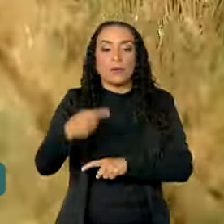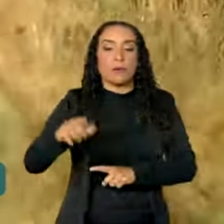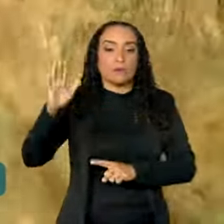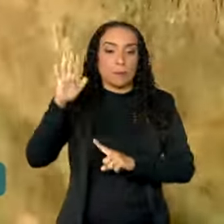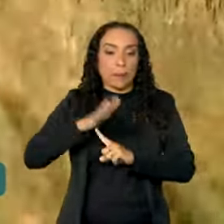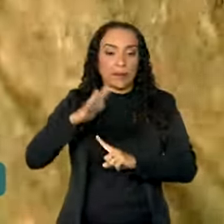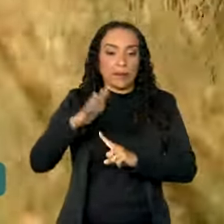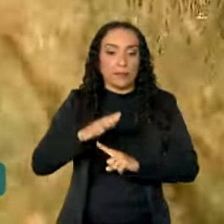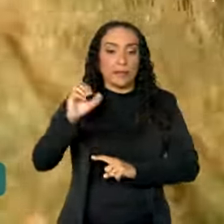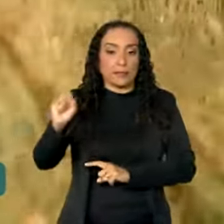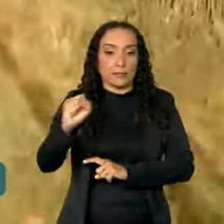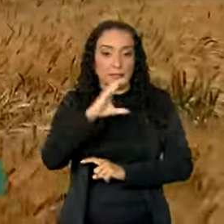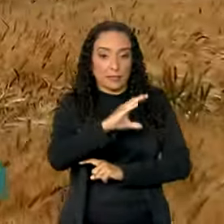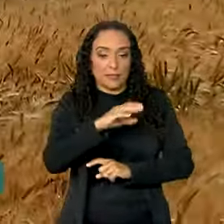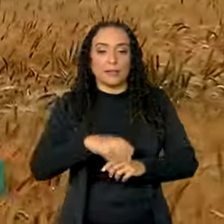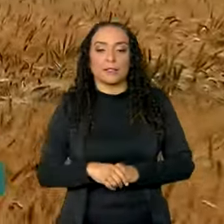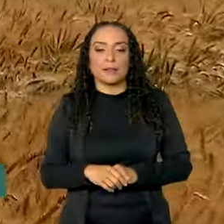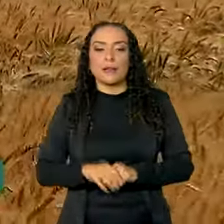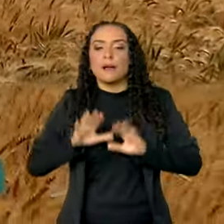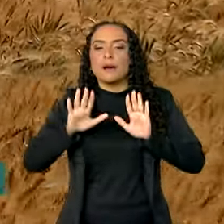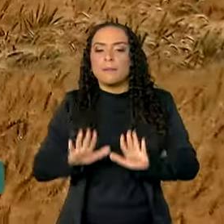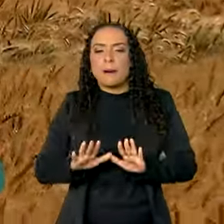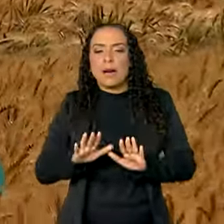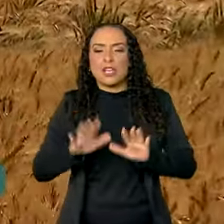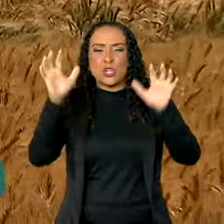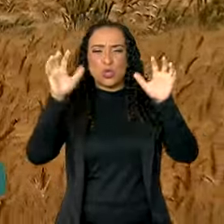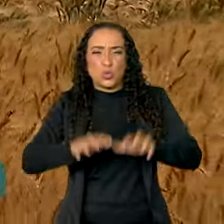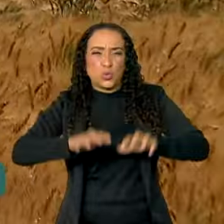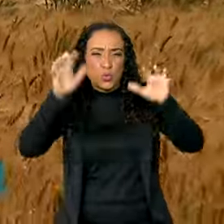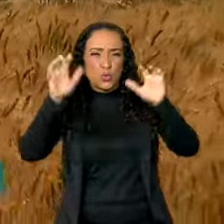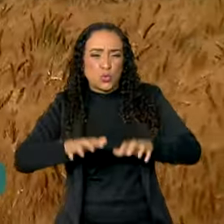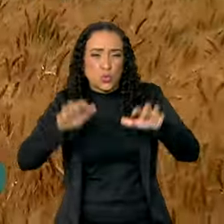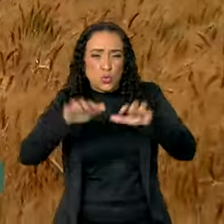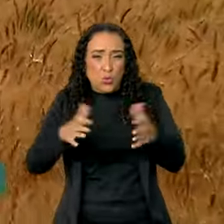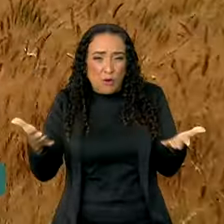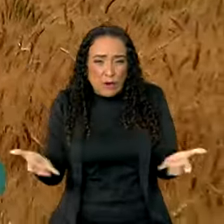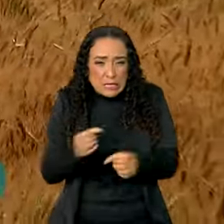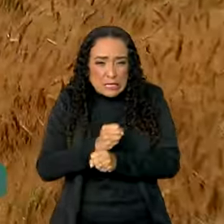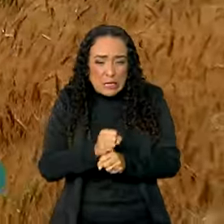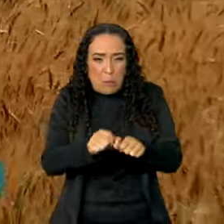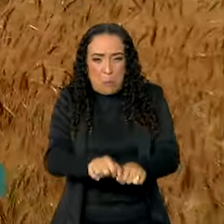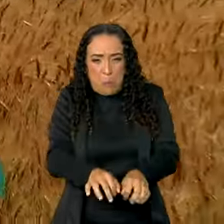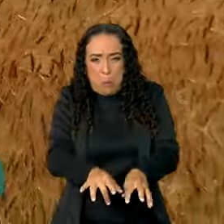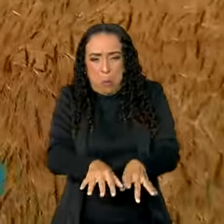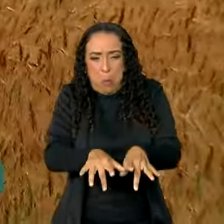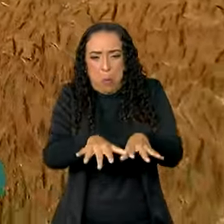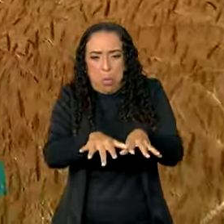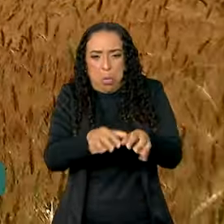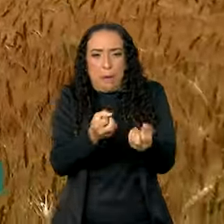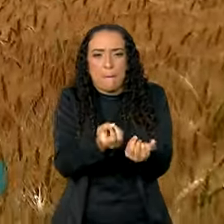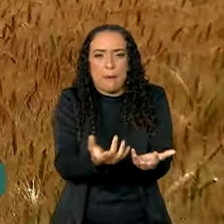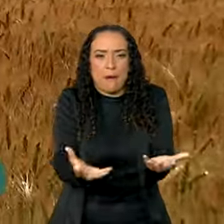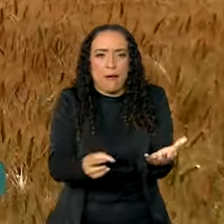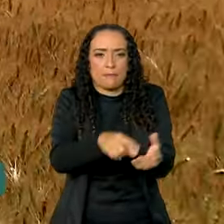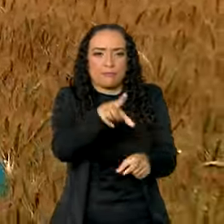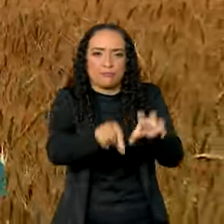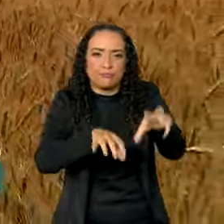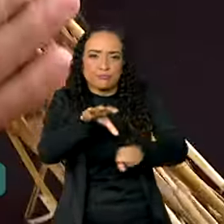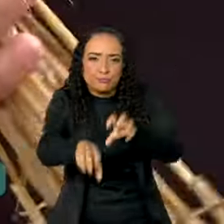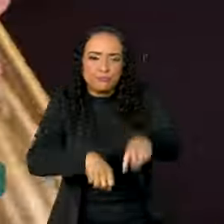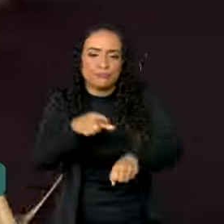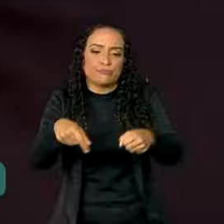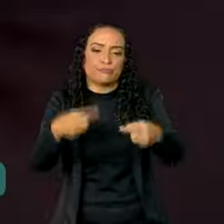Paraná e Santa Catarina. Mas as intensas chuvas deste ano encharcaram a plantação e, na hora da